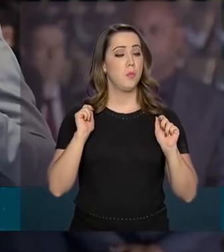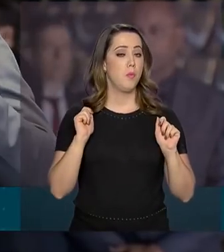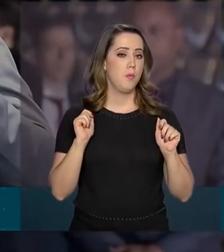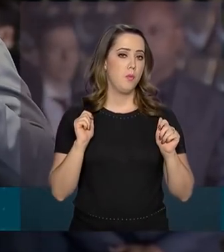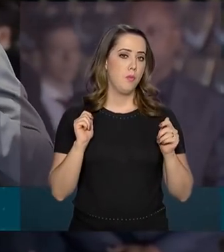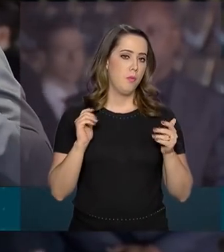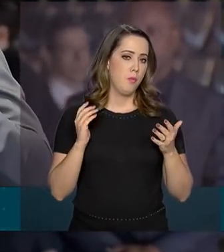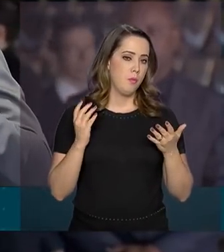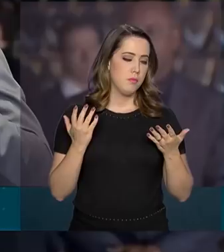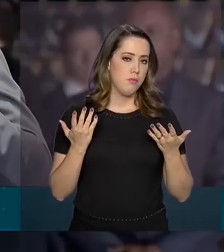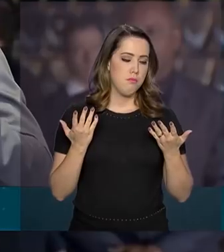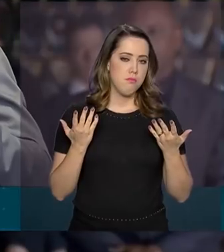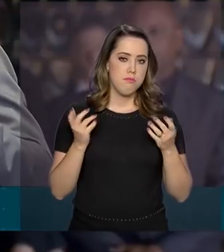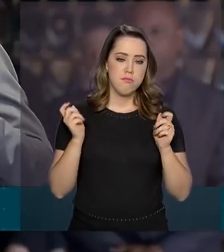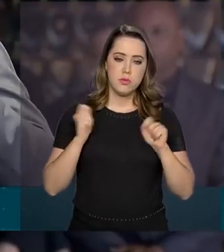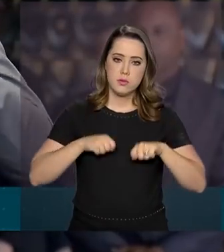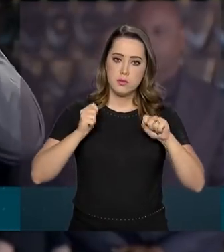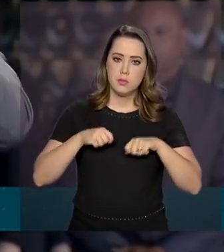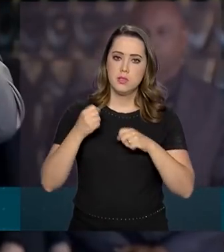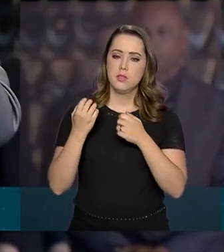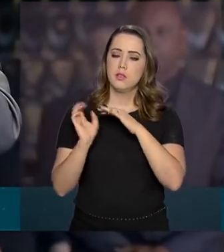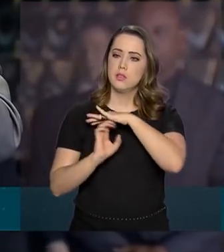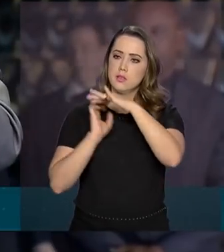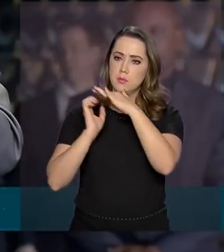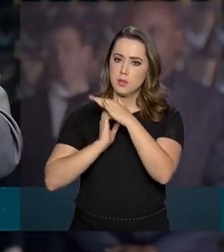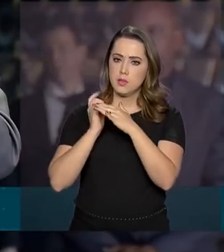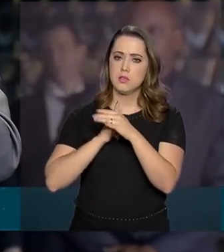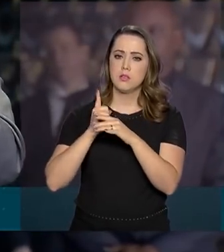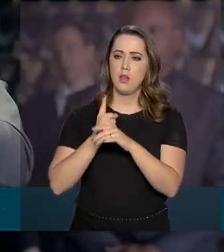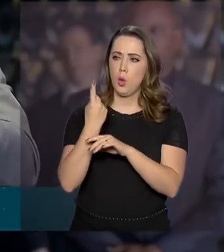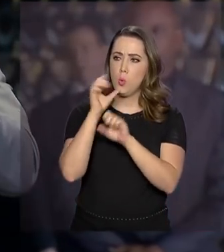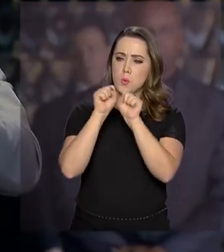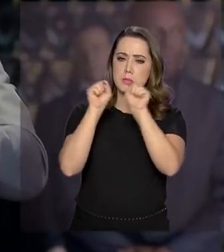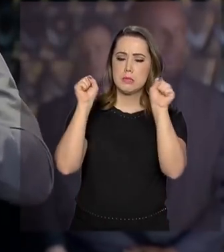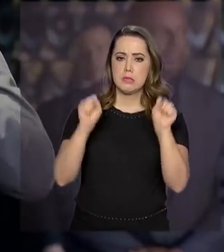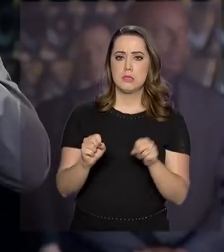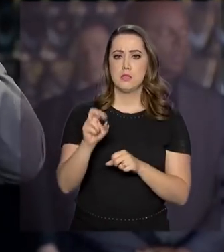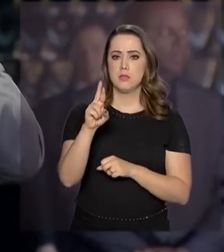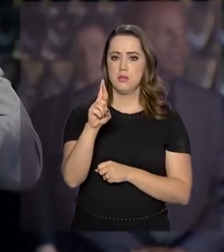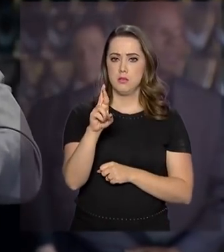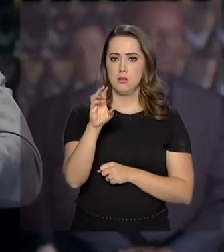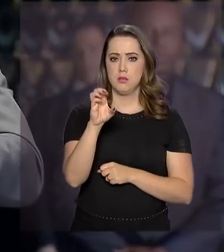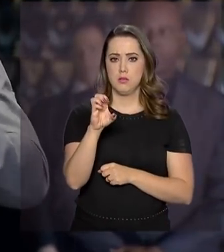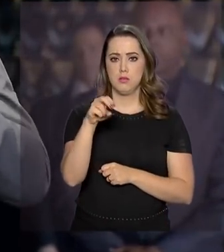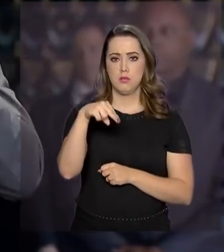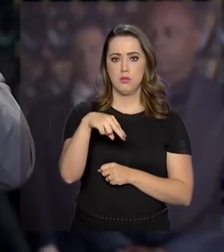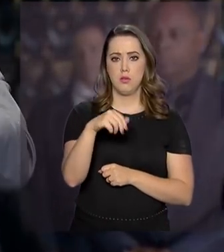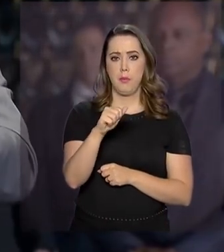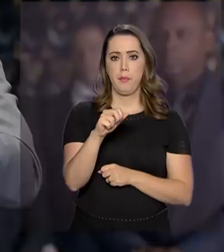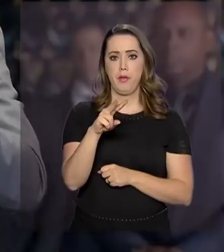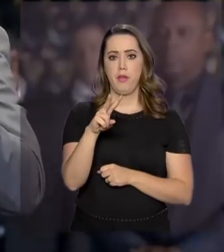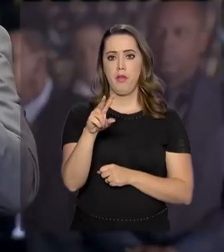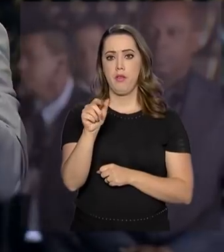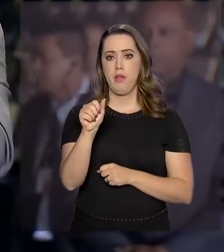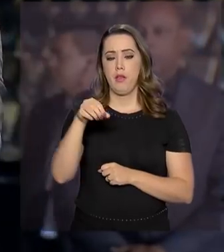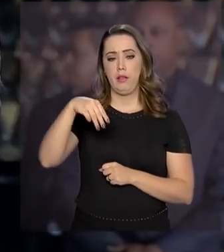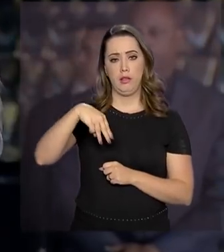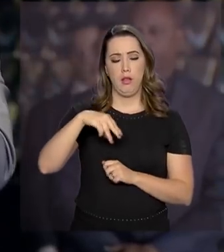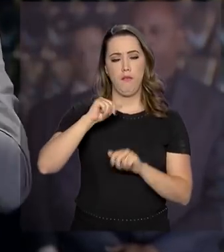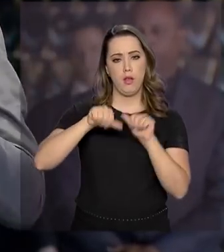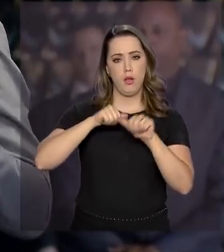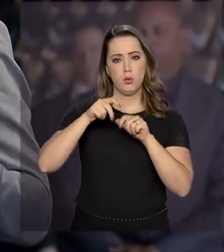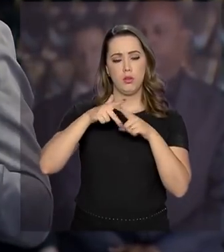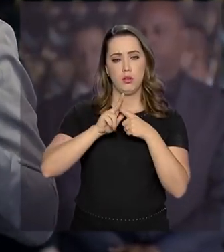as empresas tenham acesso a sistema do Renavan para comunicar e alterar essas